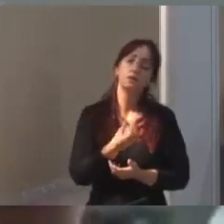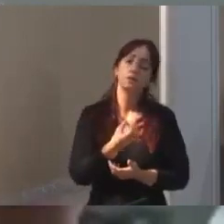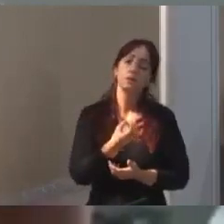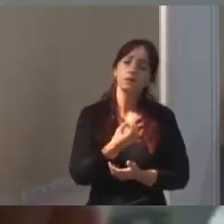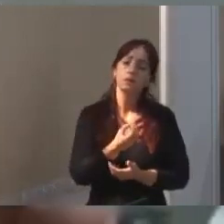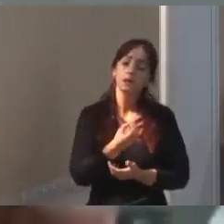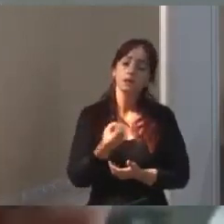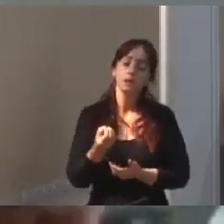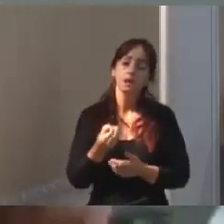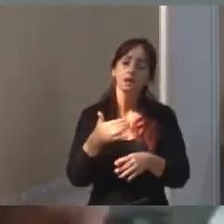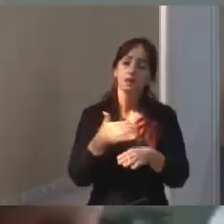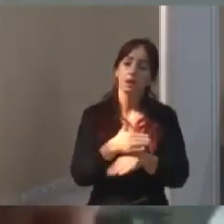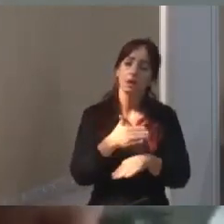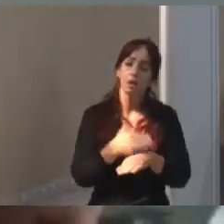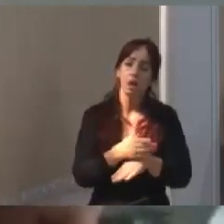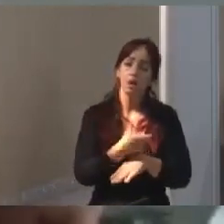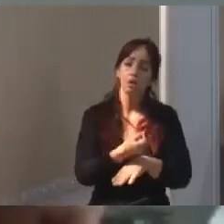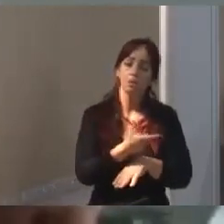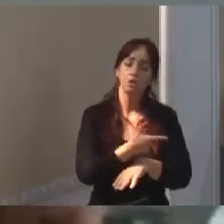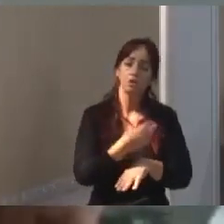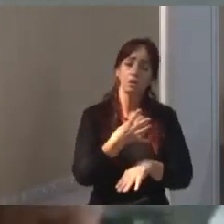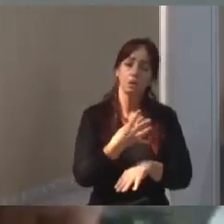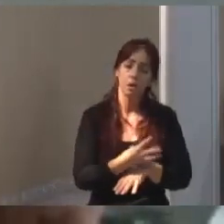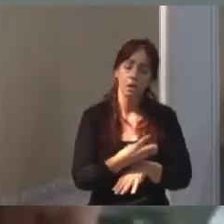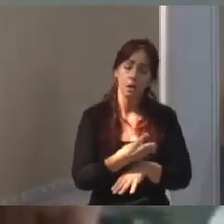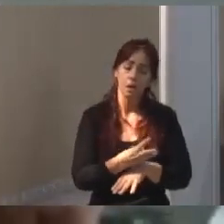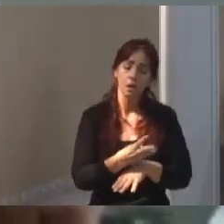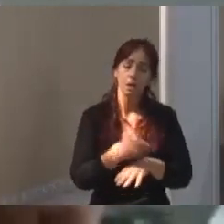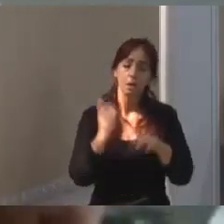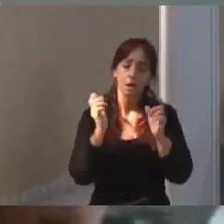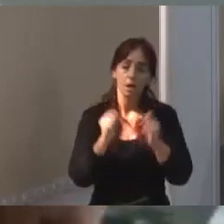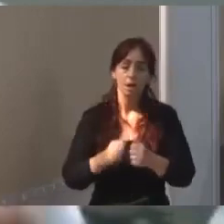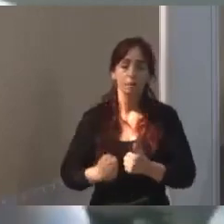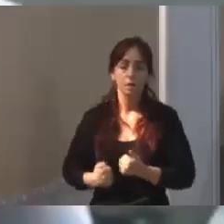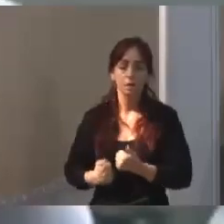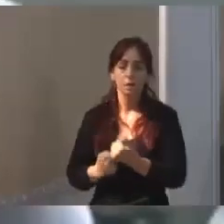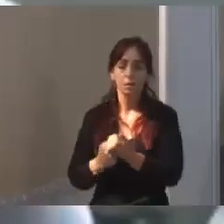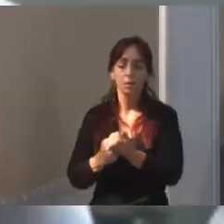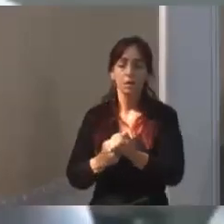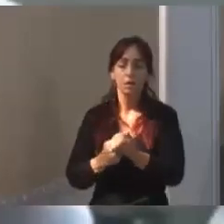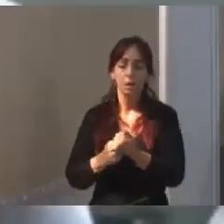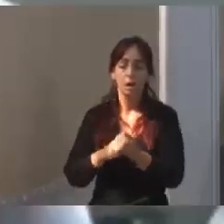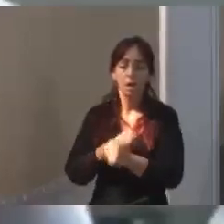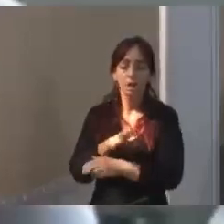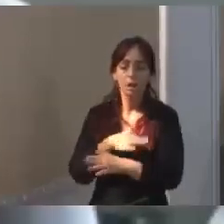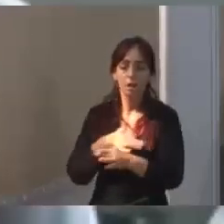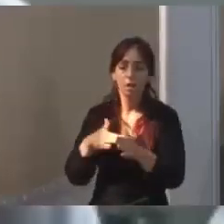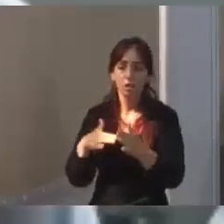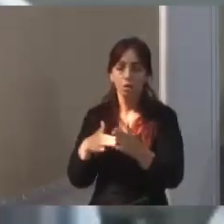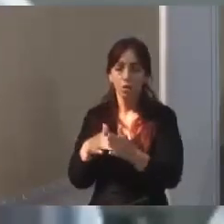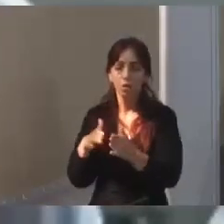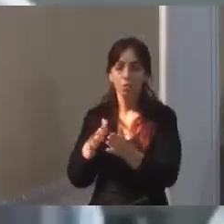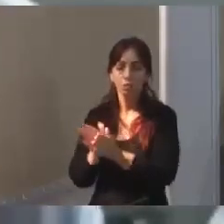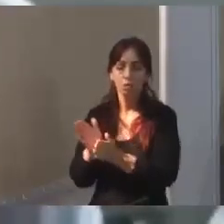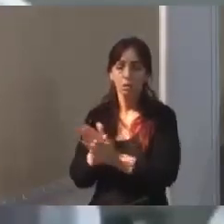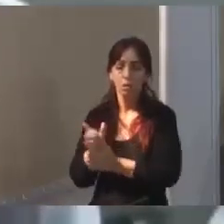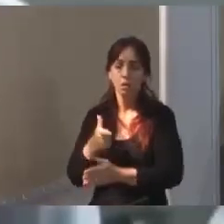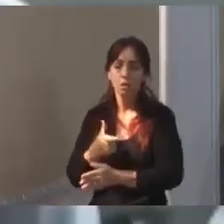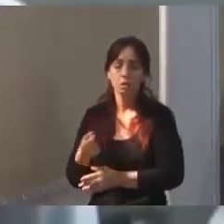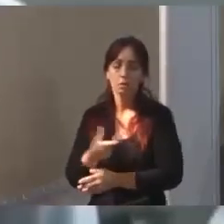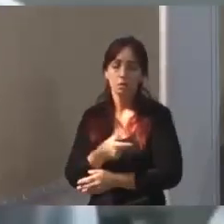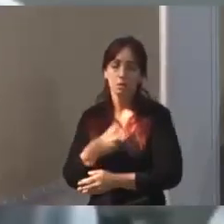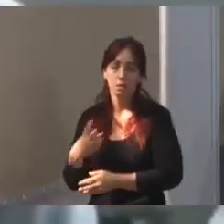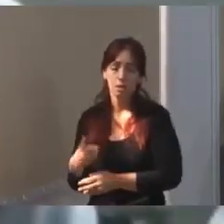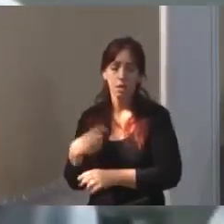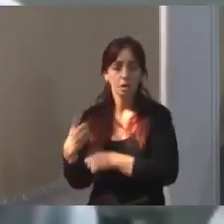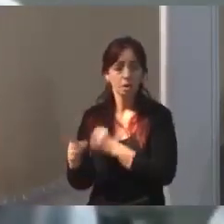suficientes para bancar todas as despesas empenhadas em 2023. E aquelas que não foram pagas, o recurso vai ficar disponível